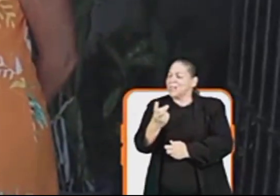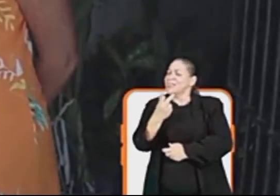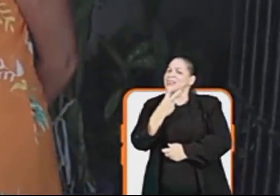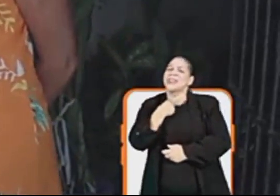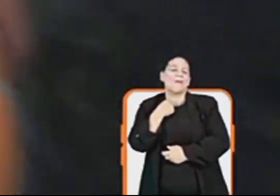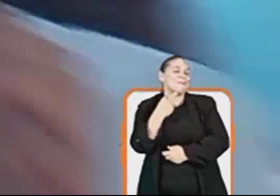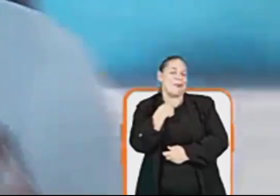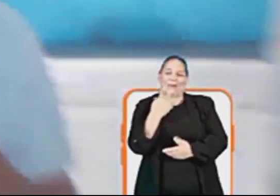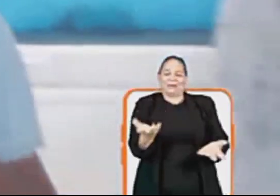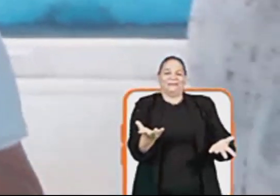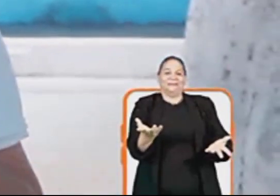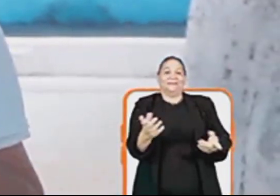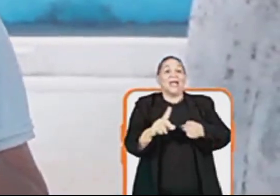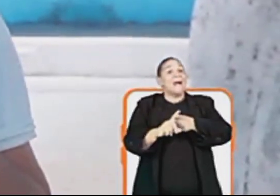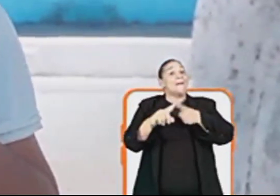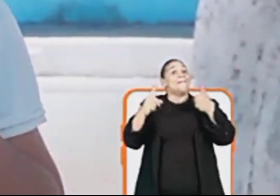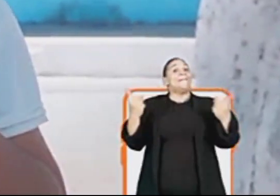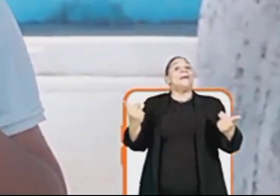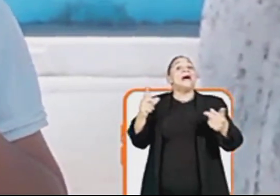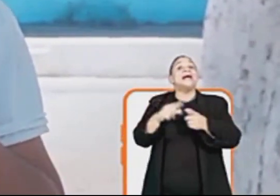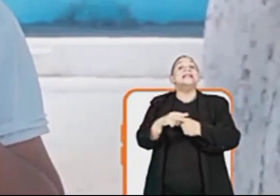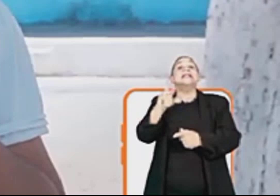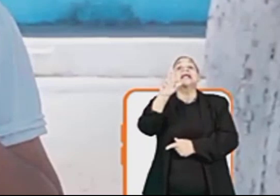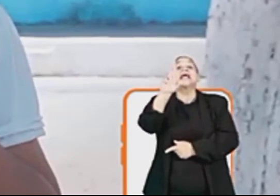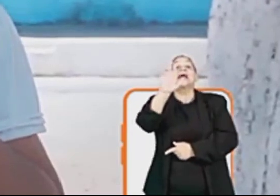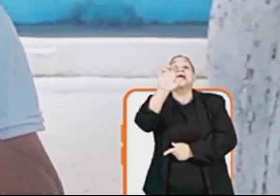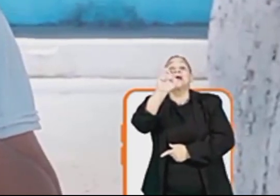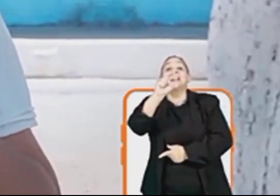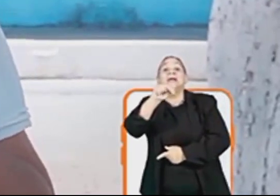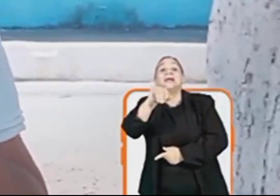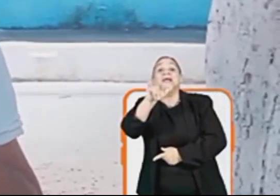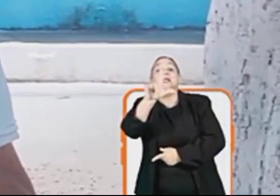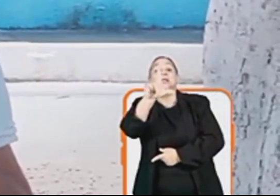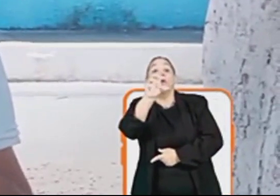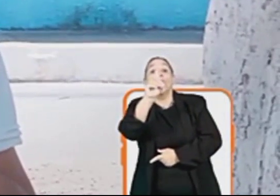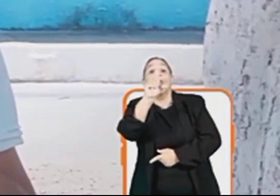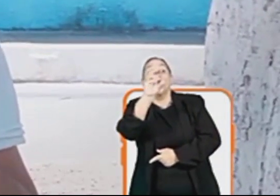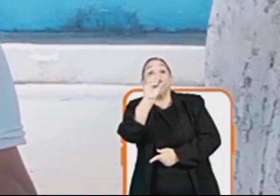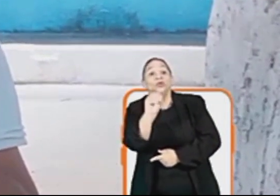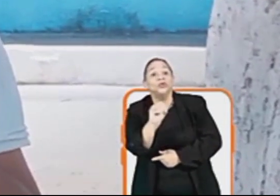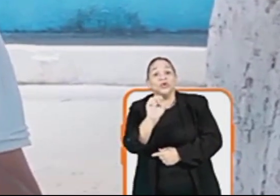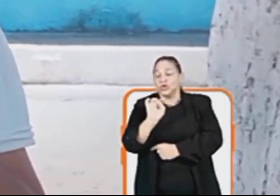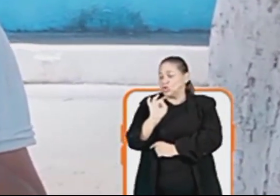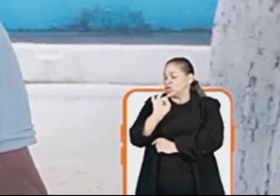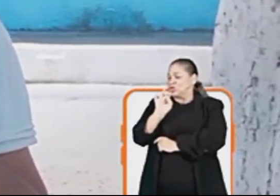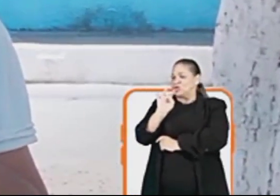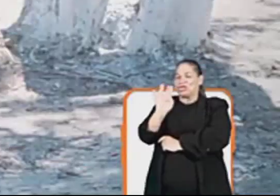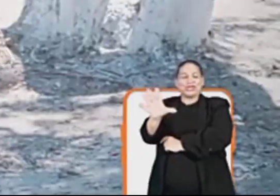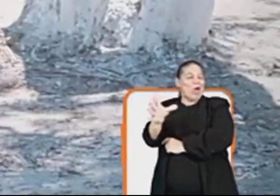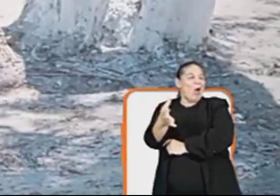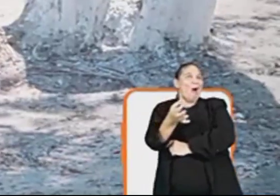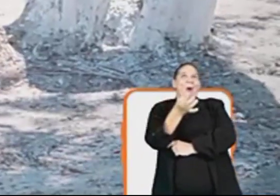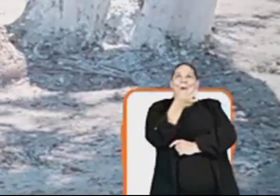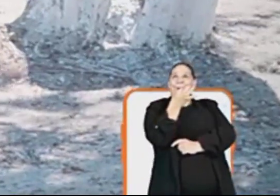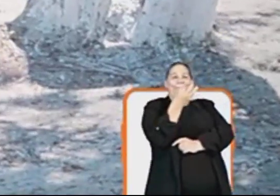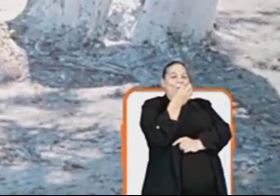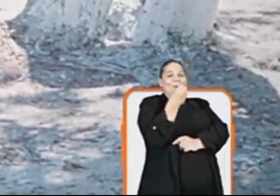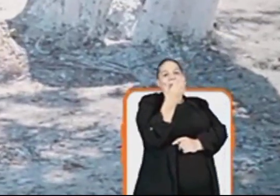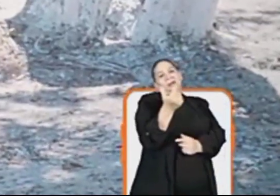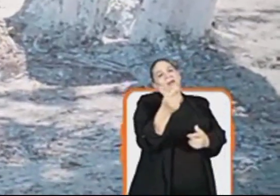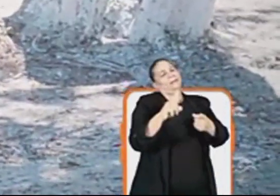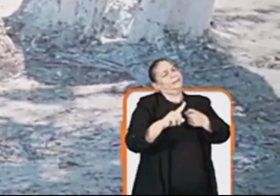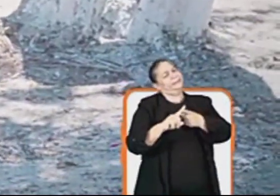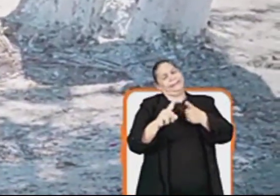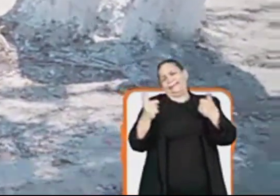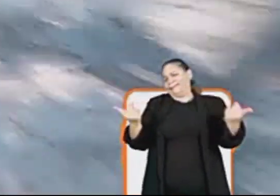Não pode? Mas vê que onda Pra Renildo Calheiros, que foi o pior prefeito da história, são só elogios O povo sabe disso,